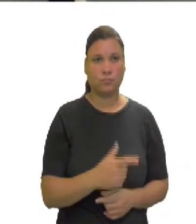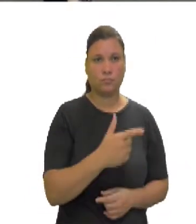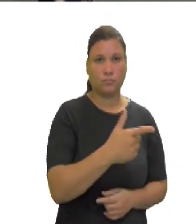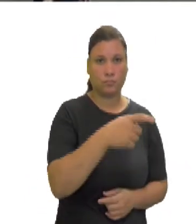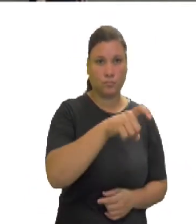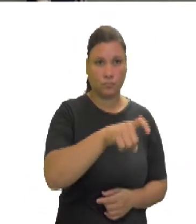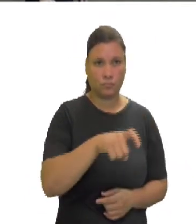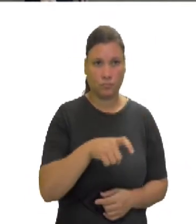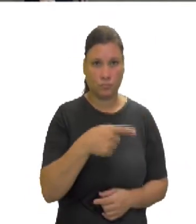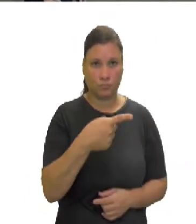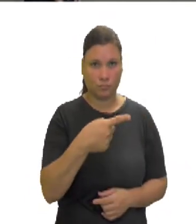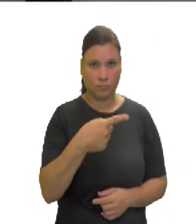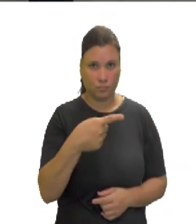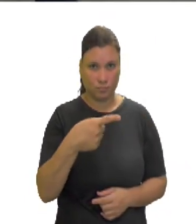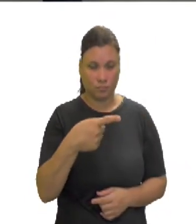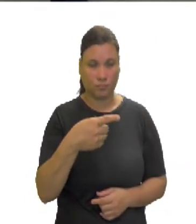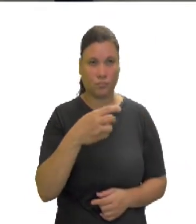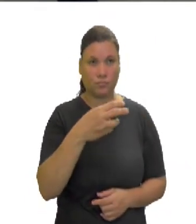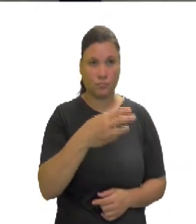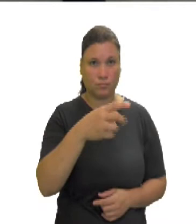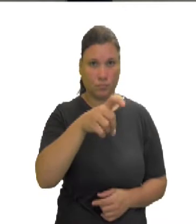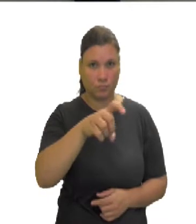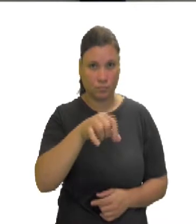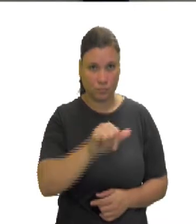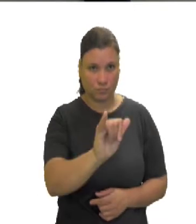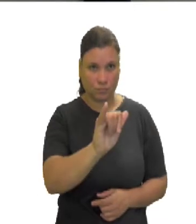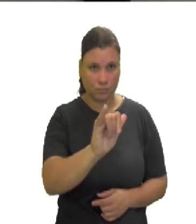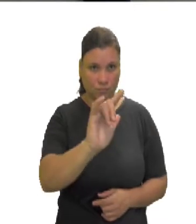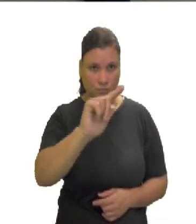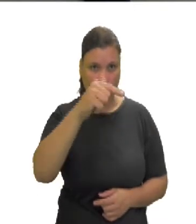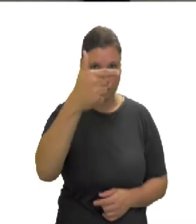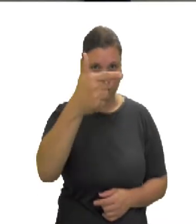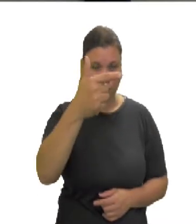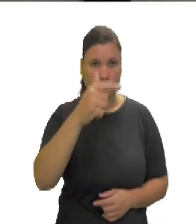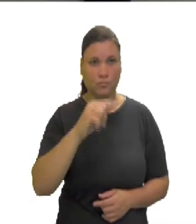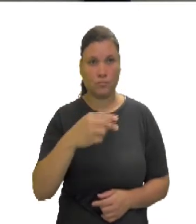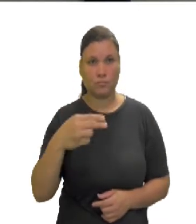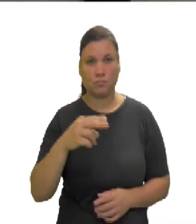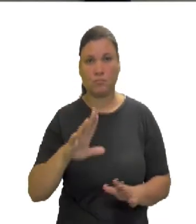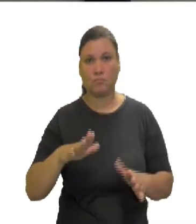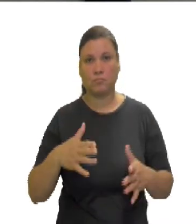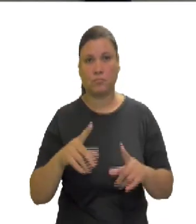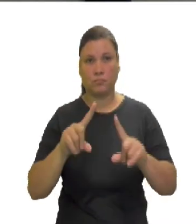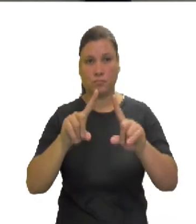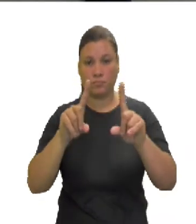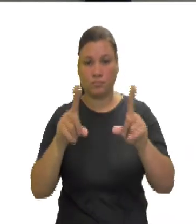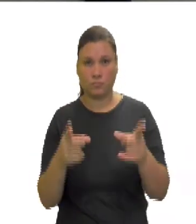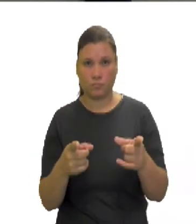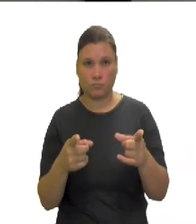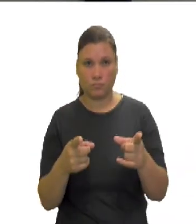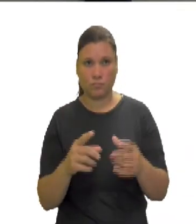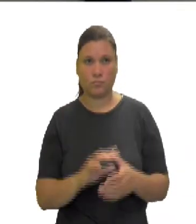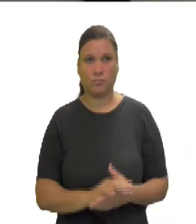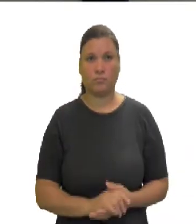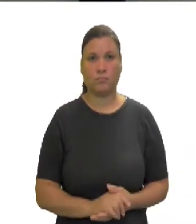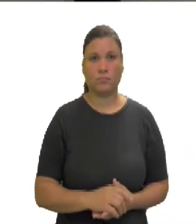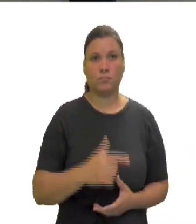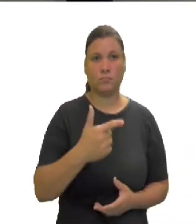3Y. Vamos aplicar a propriedade. Quadrado do primeiro termo,